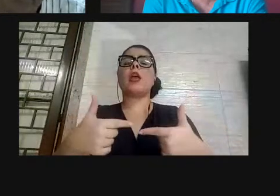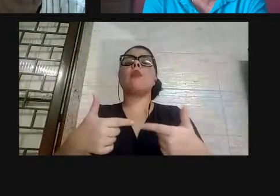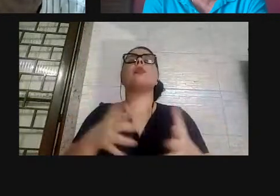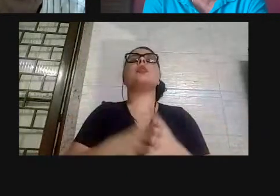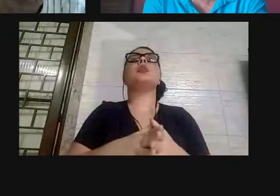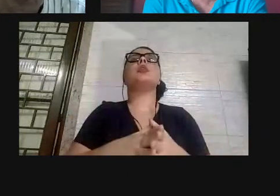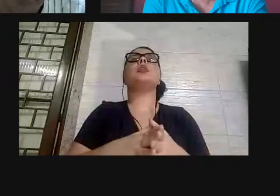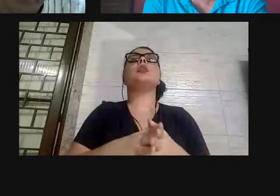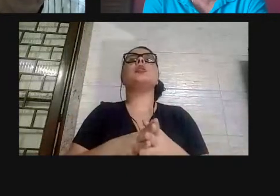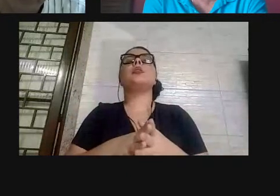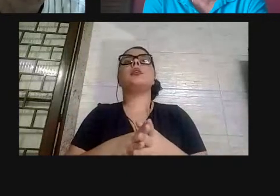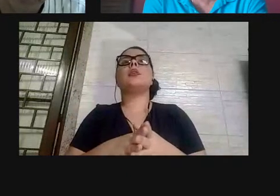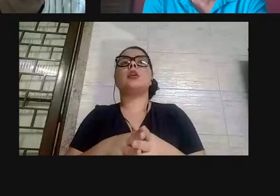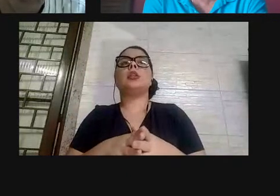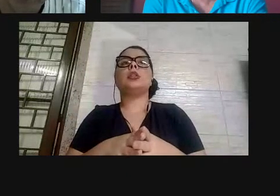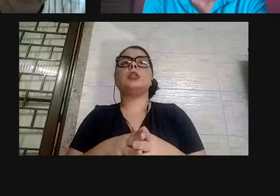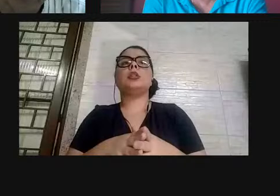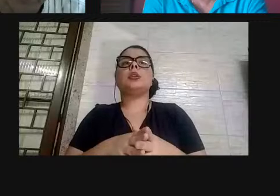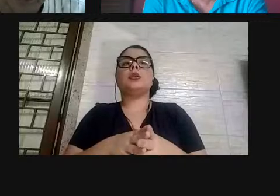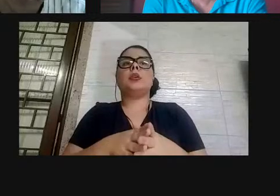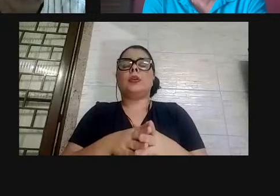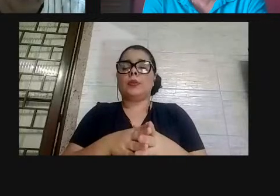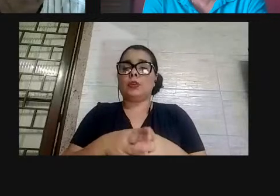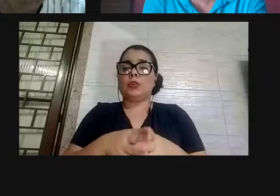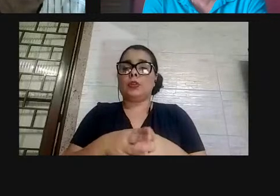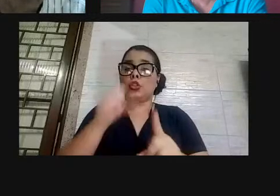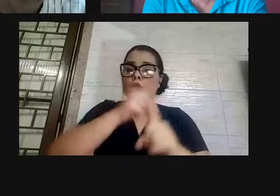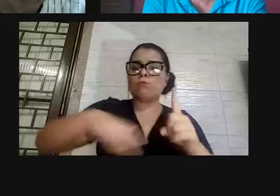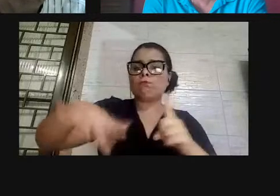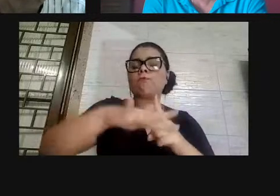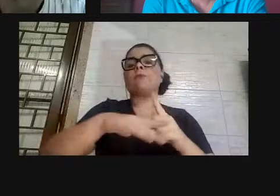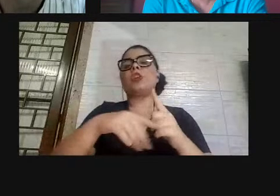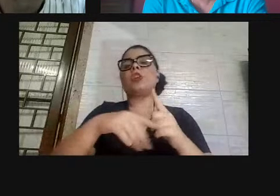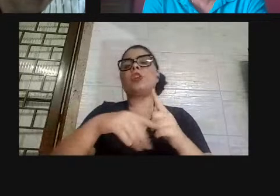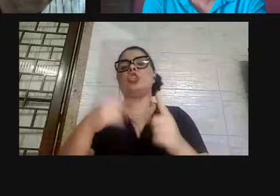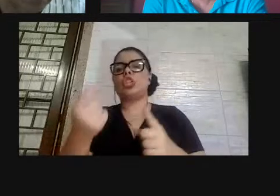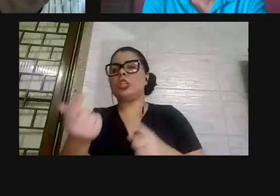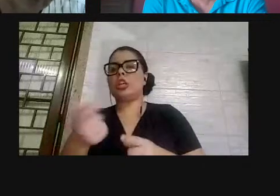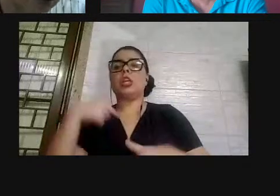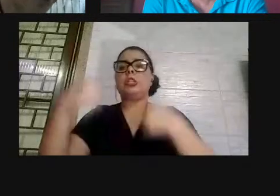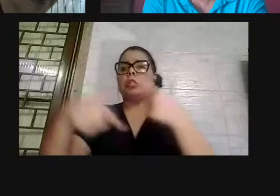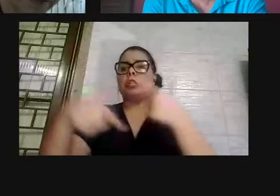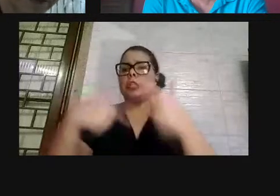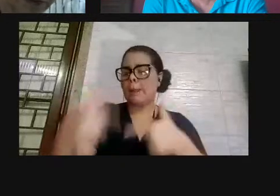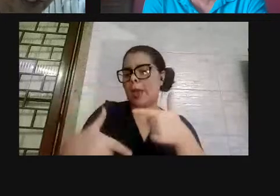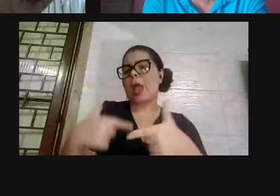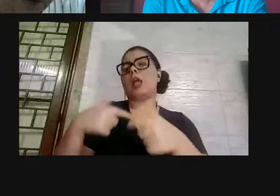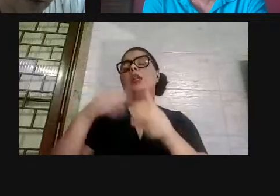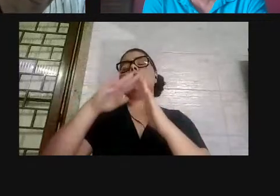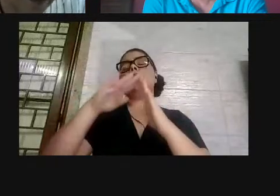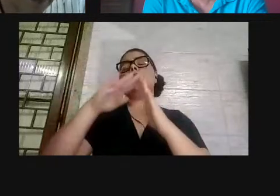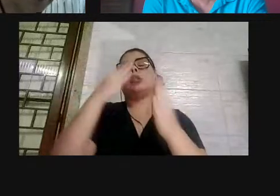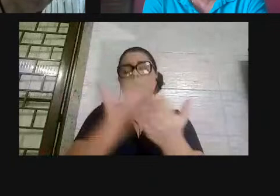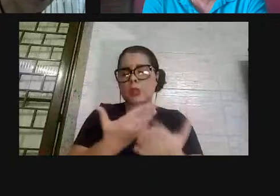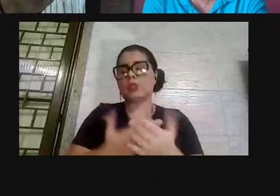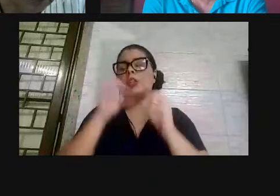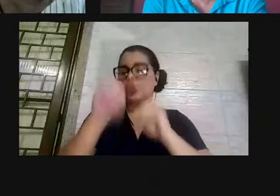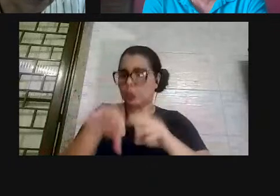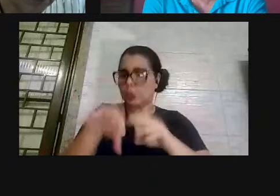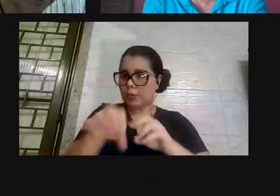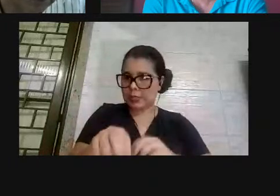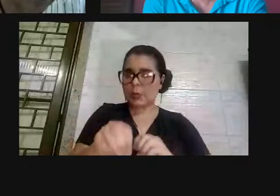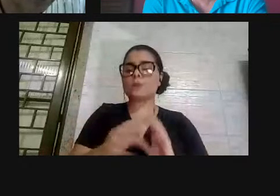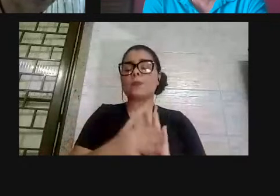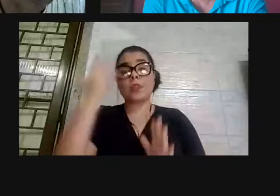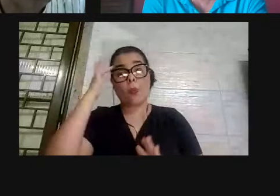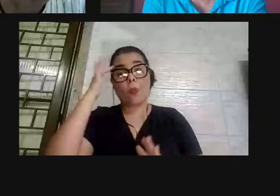lutas, cooperativa de produção, cooperativa de emprego, cooperativa de renda, cooperativa escolar, eu já participei de cooperativa de educação, eu